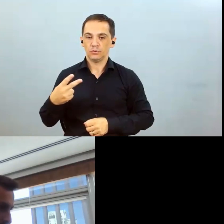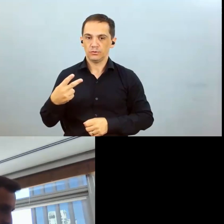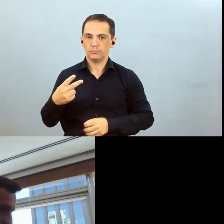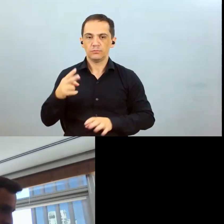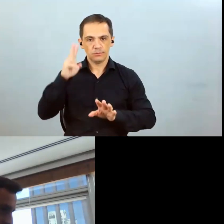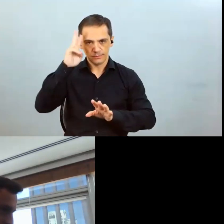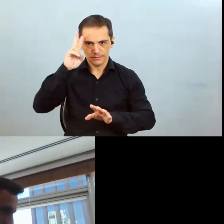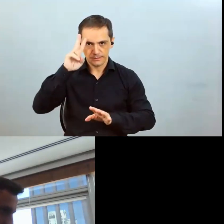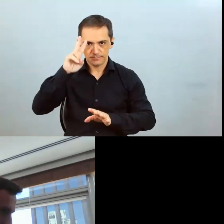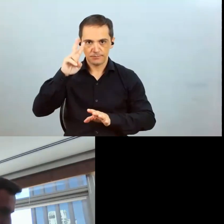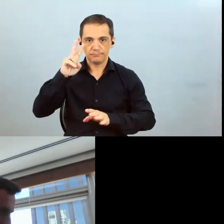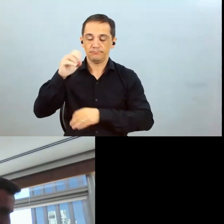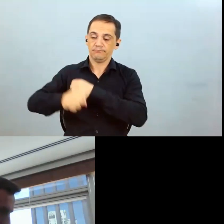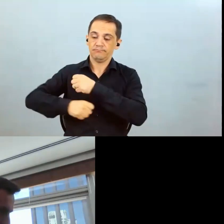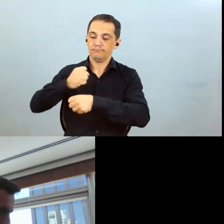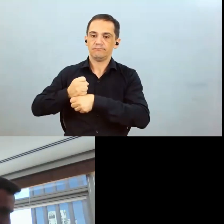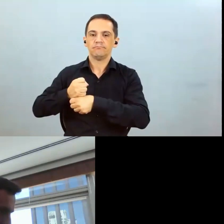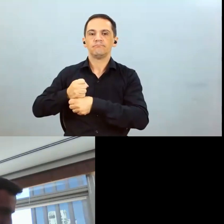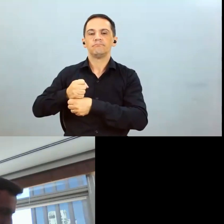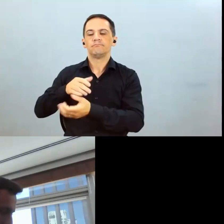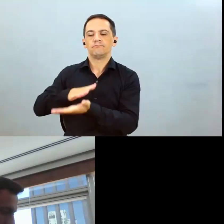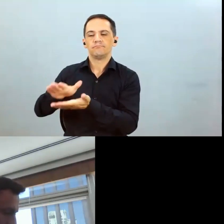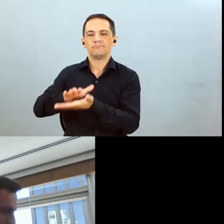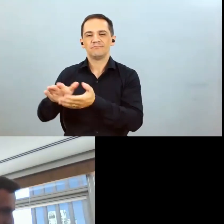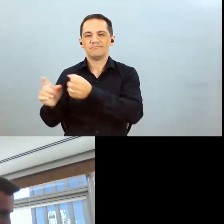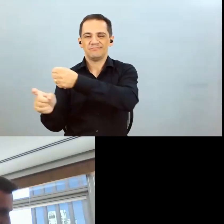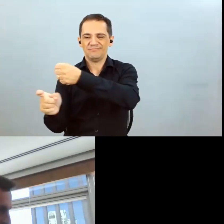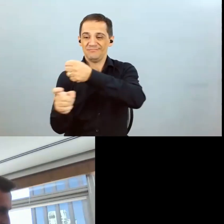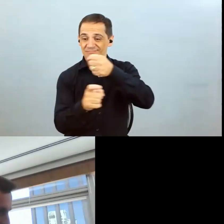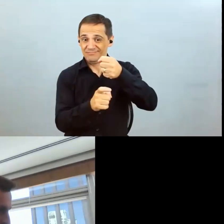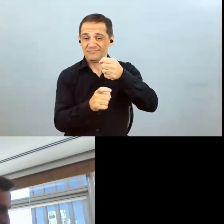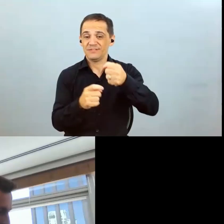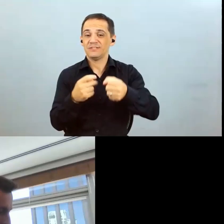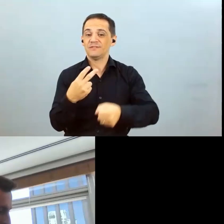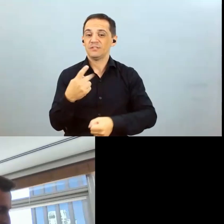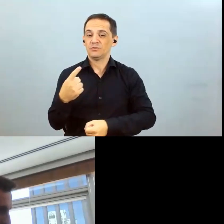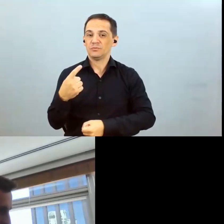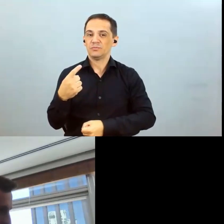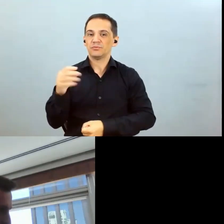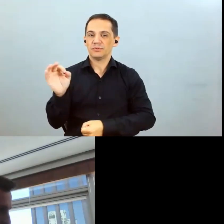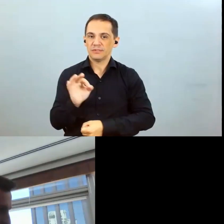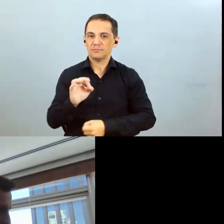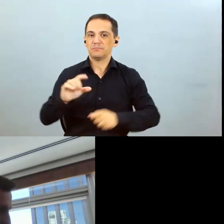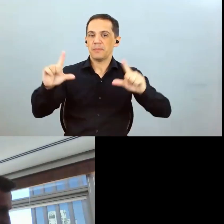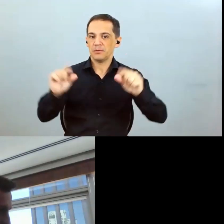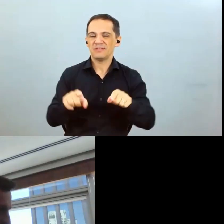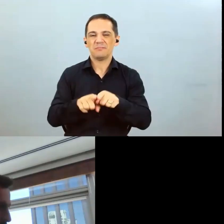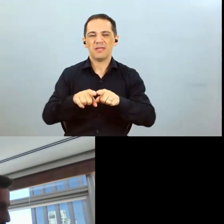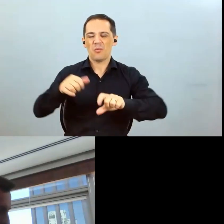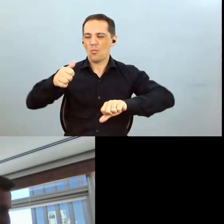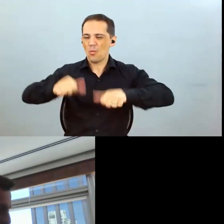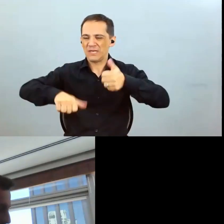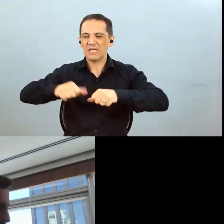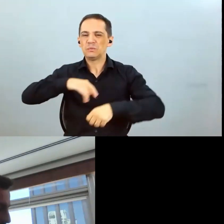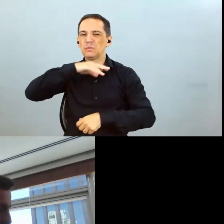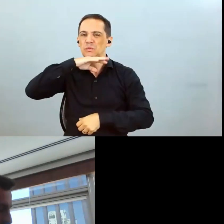foi um ano de safra menor, a perdeu 20% de produtividade e perdeu qualidade. Foi aquele ano que tudo deu errado em